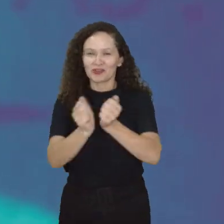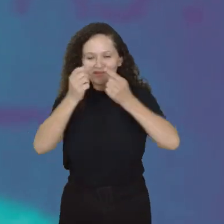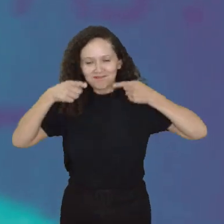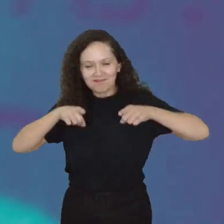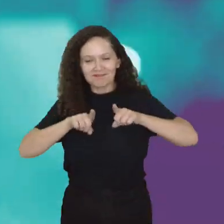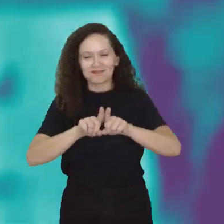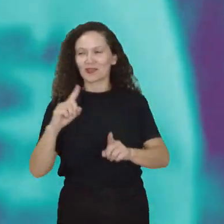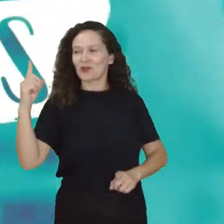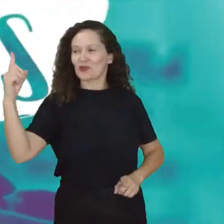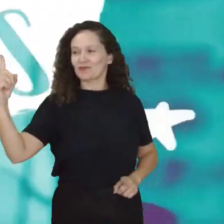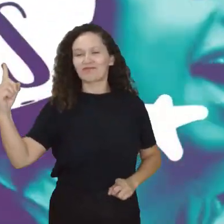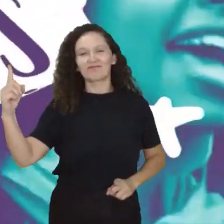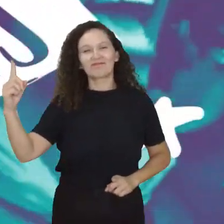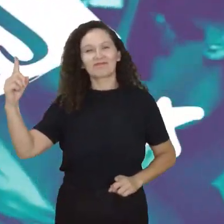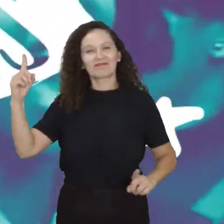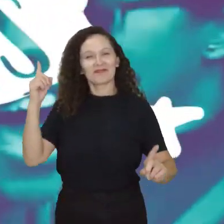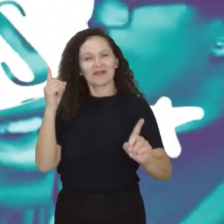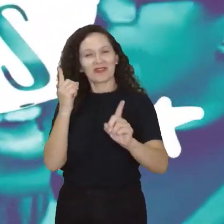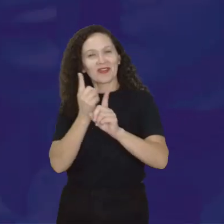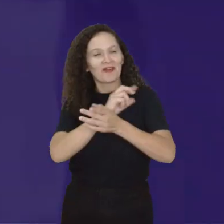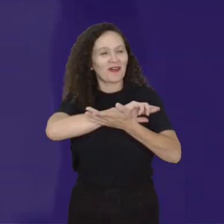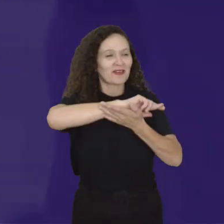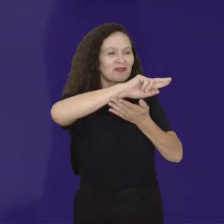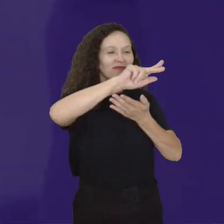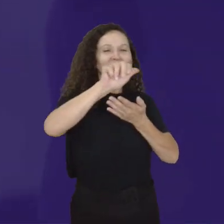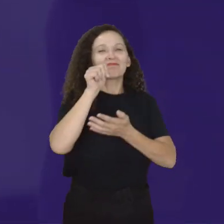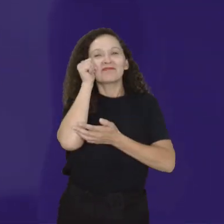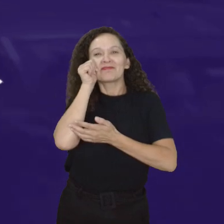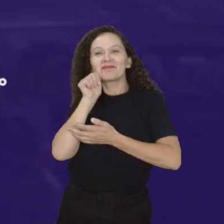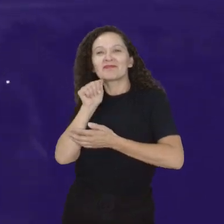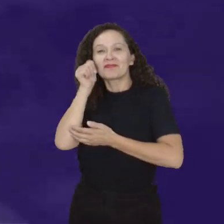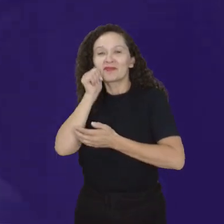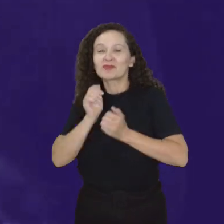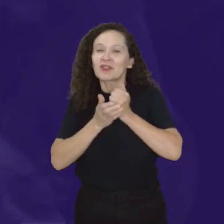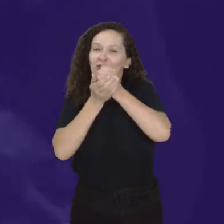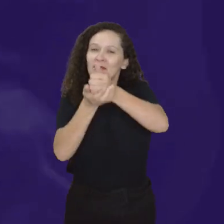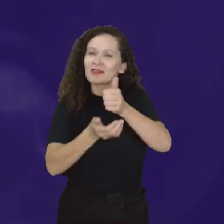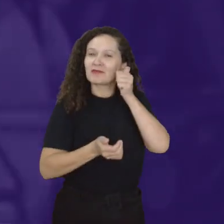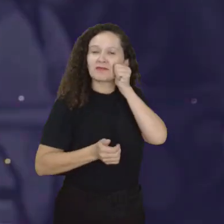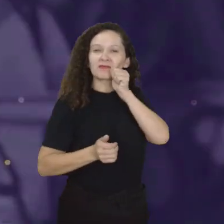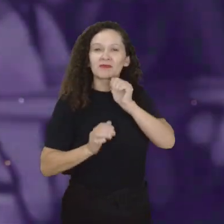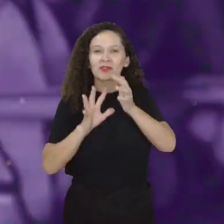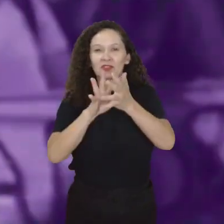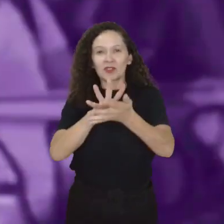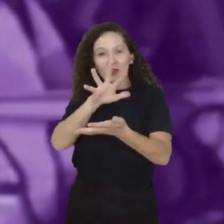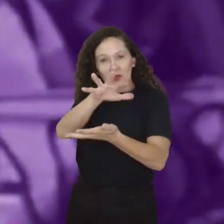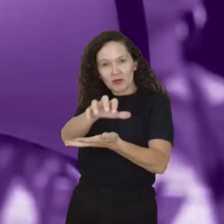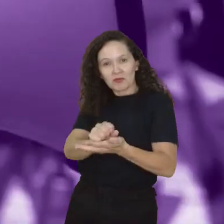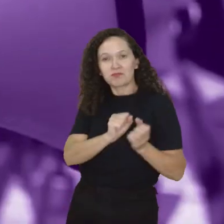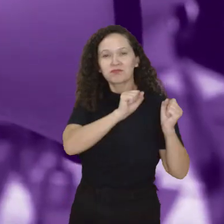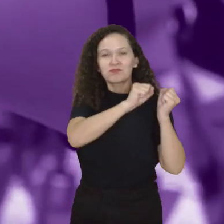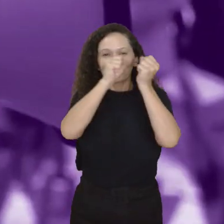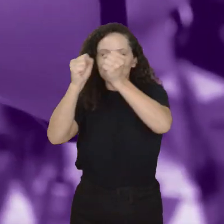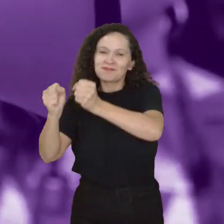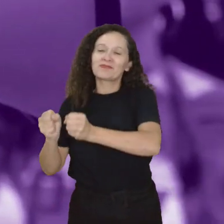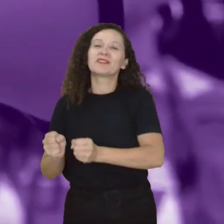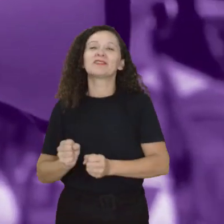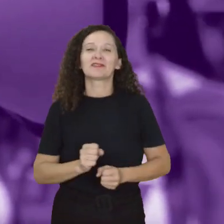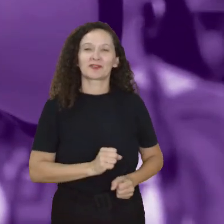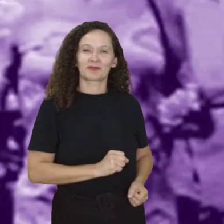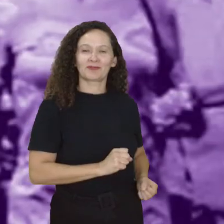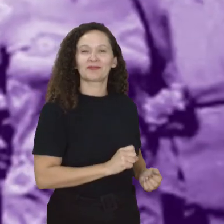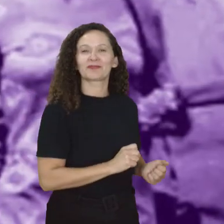Eu sou uma delas São elas por elas Ocupando os